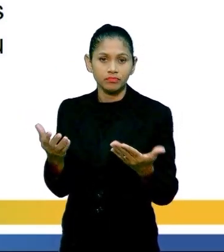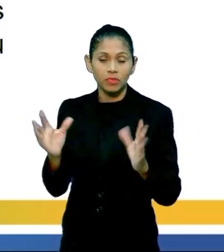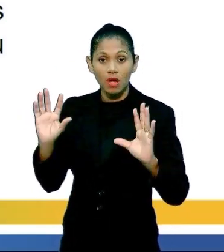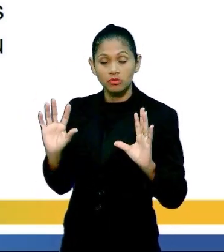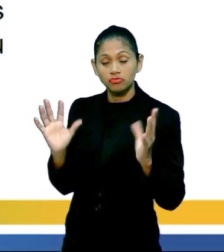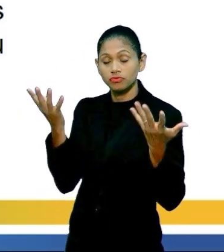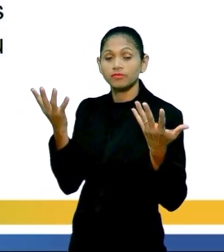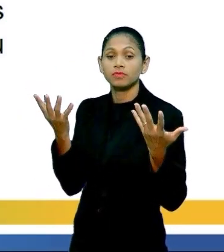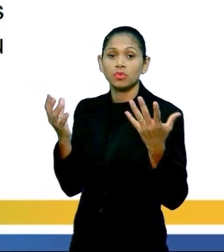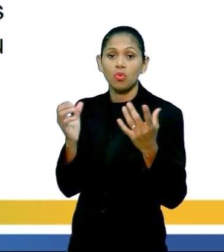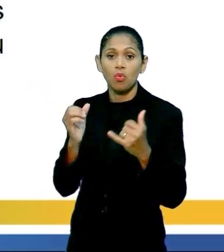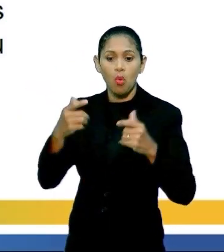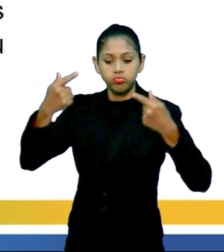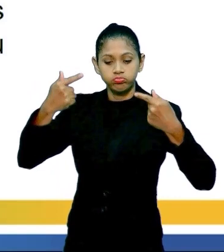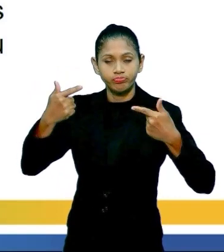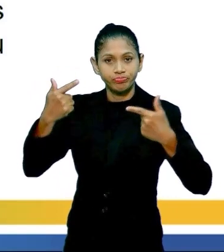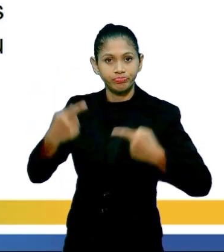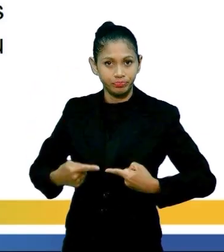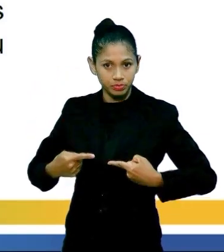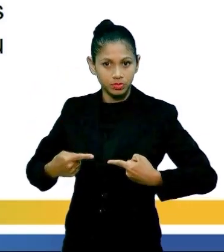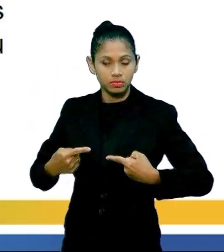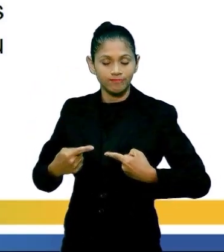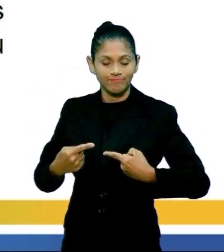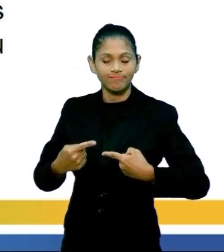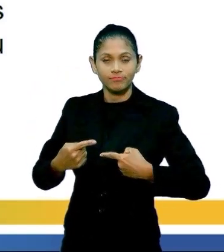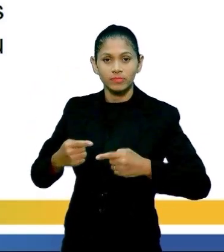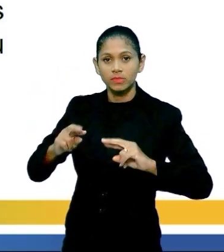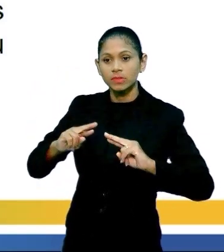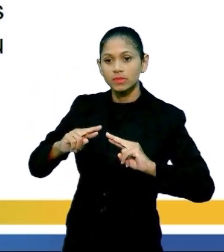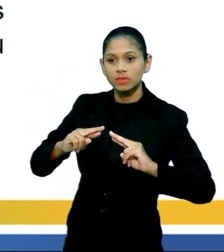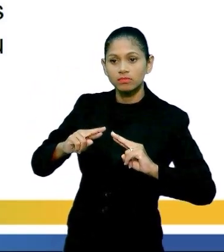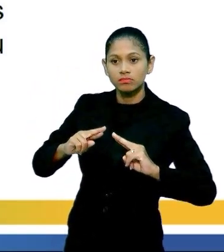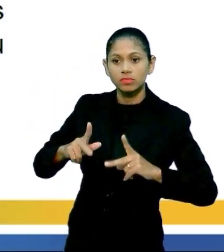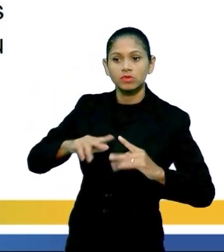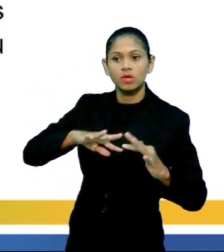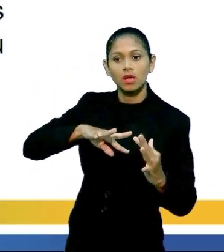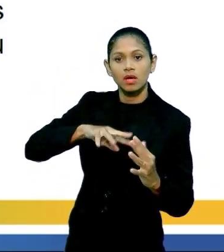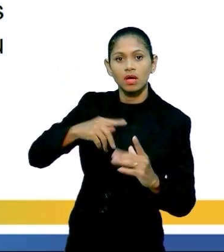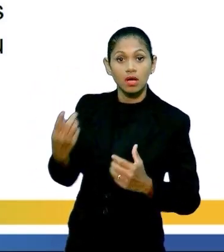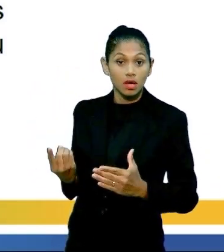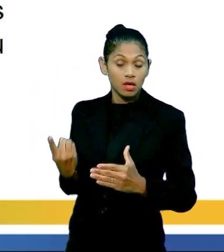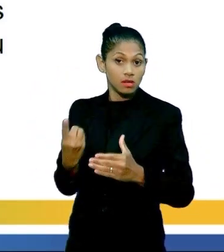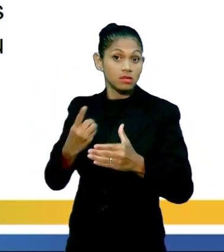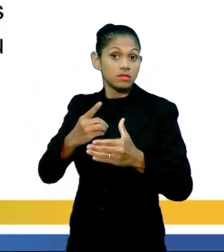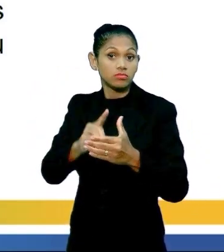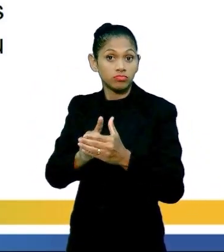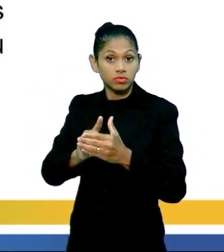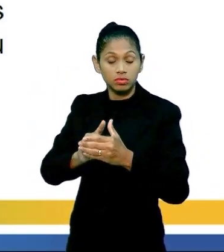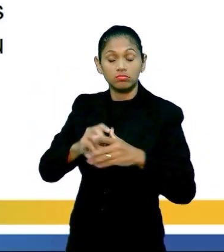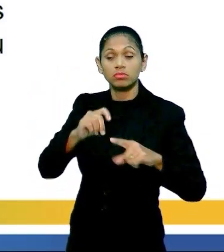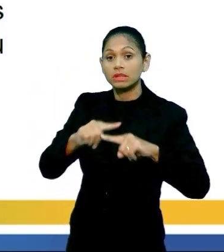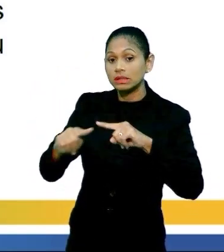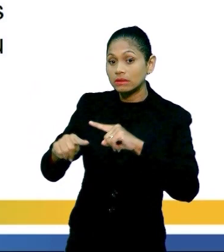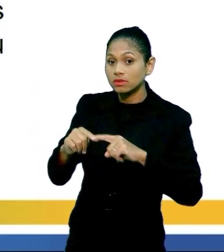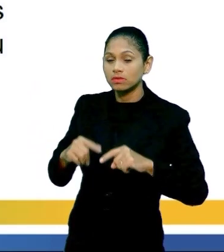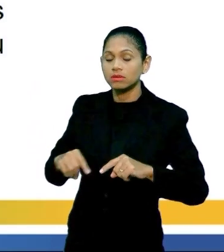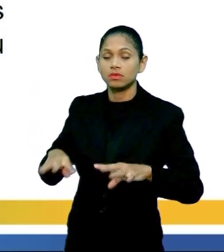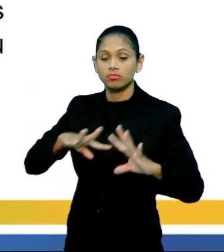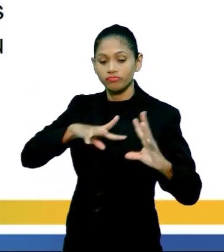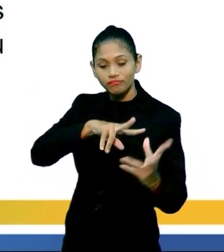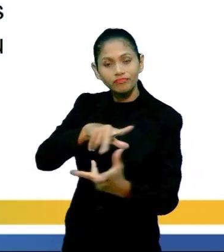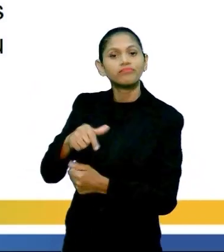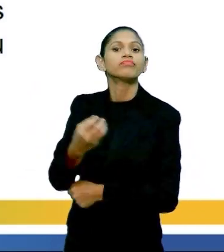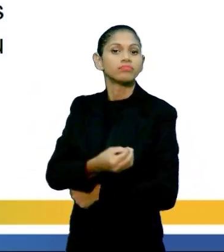de forma geral, a inclusão e a diversidade fazem parte desse universo. Sendo assim, o princípio mais